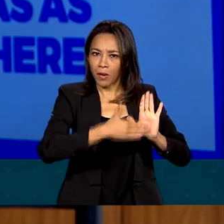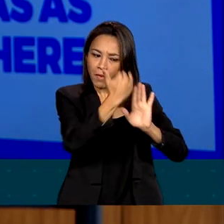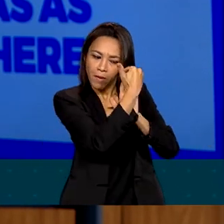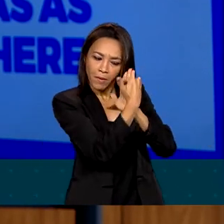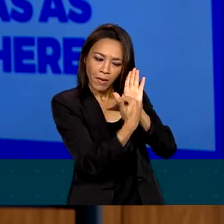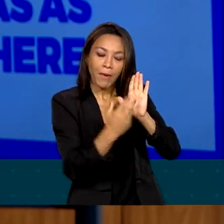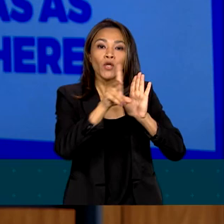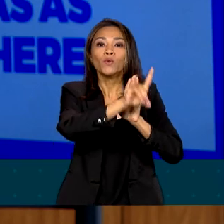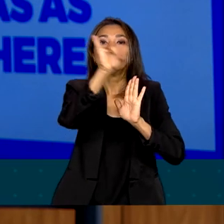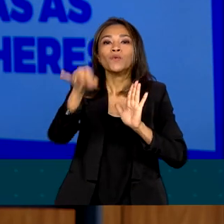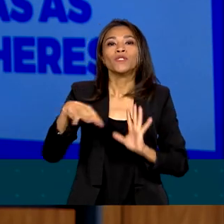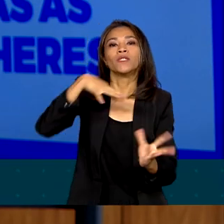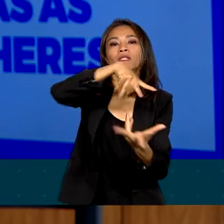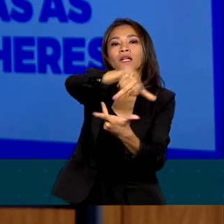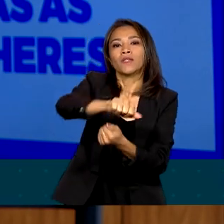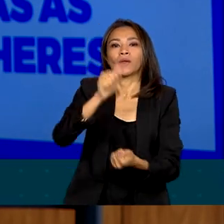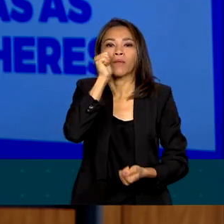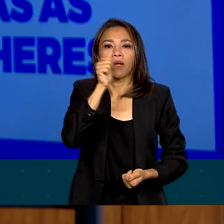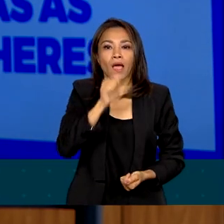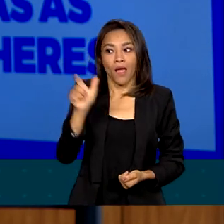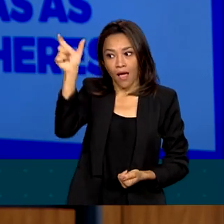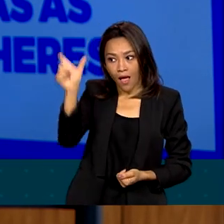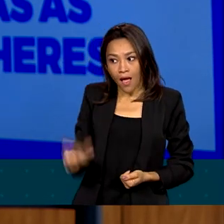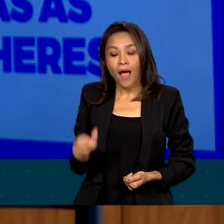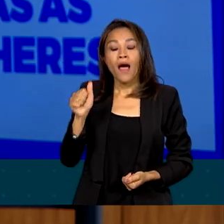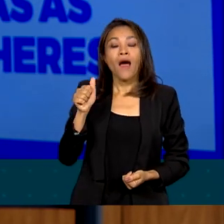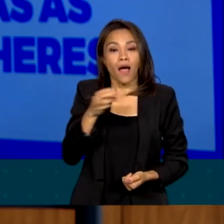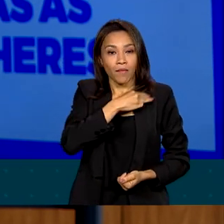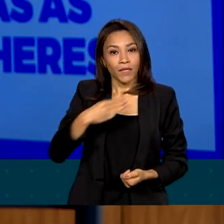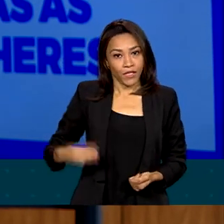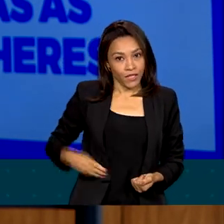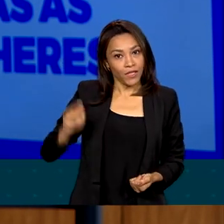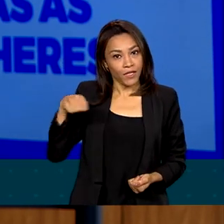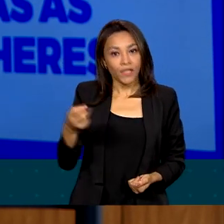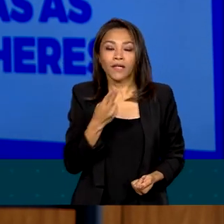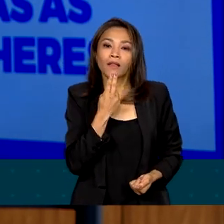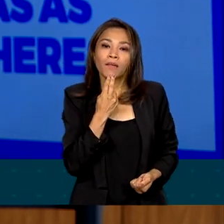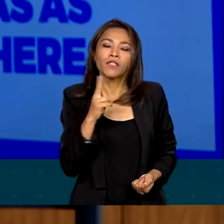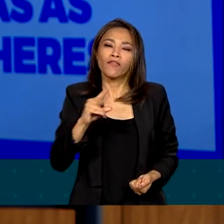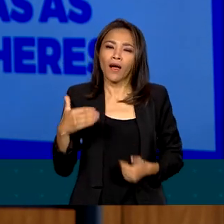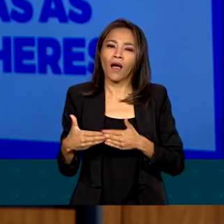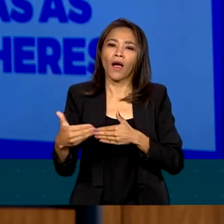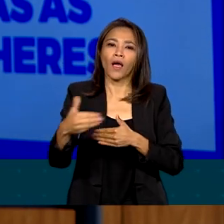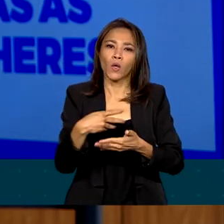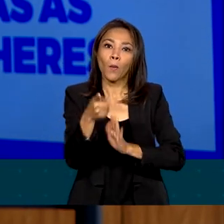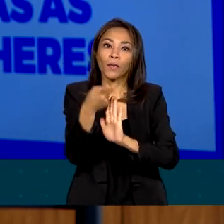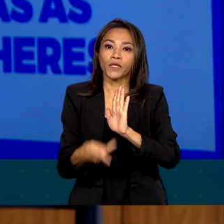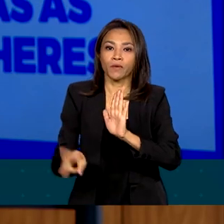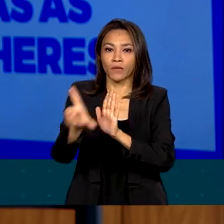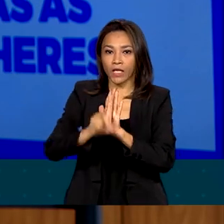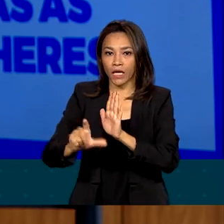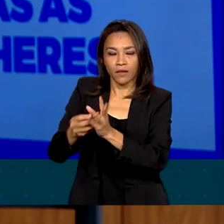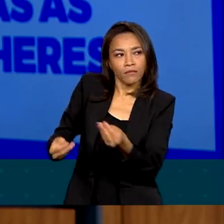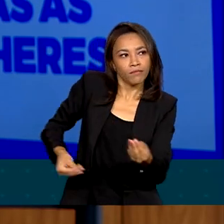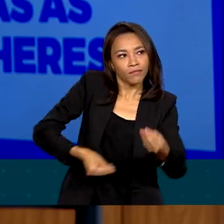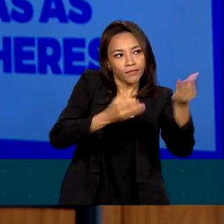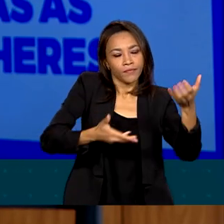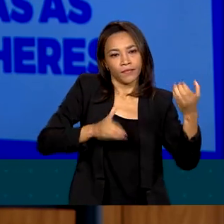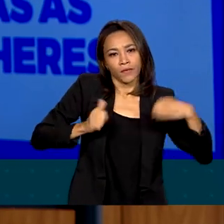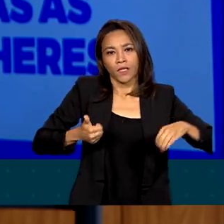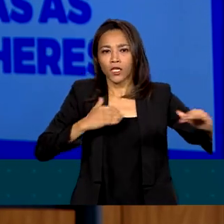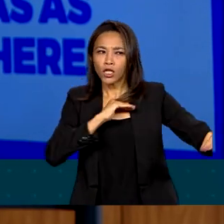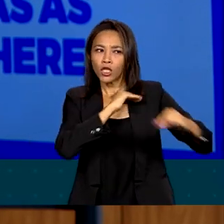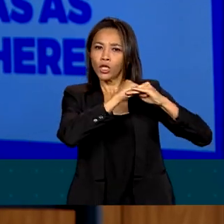da Mulher, a ministra Simone Tebet adiantou que um projeto de lei será encaminhado ao Congresso Nacional, equiparando os